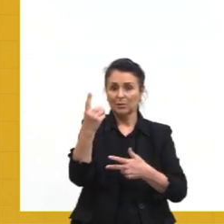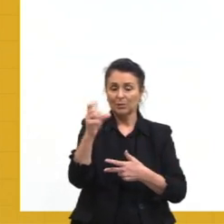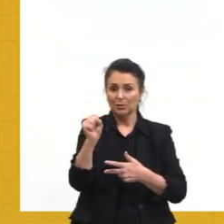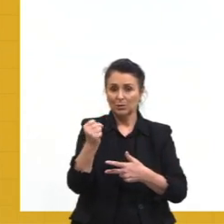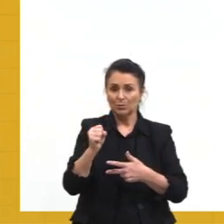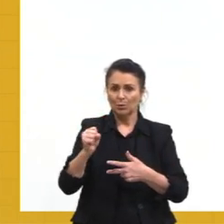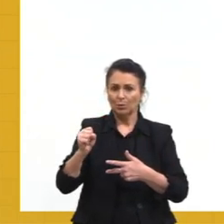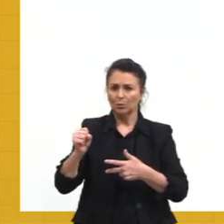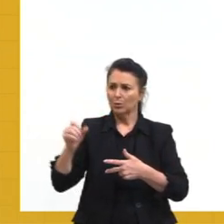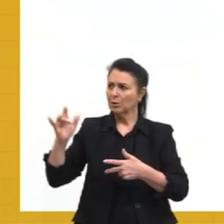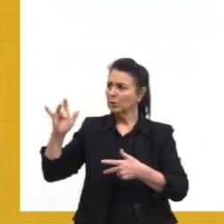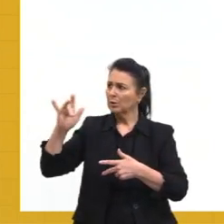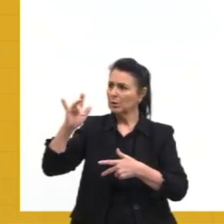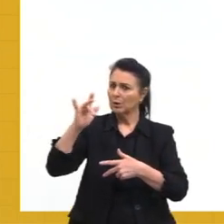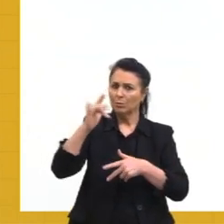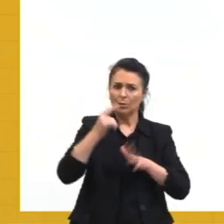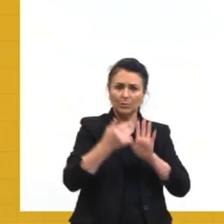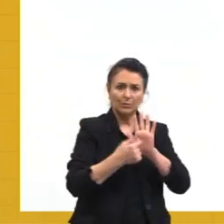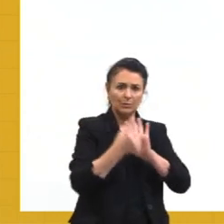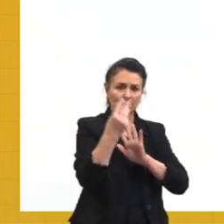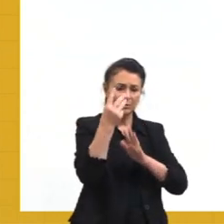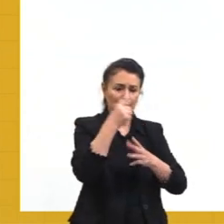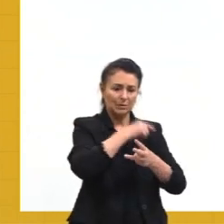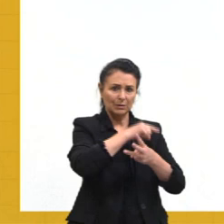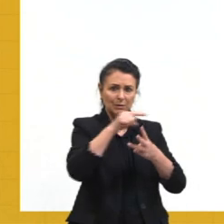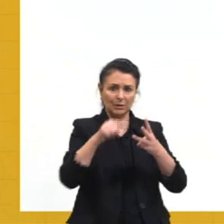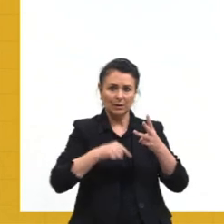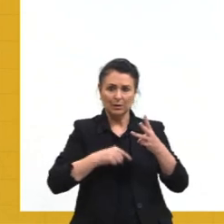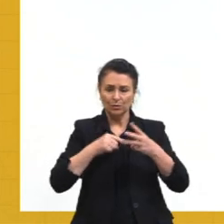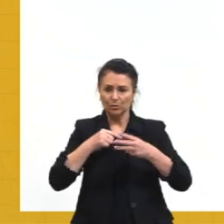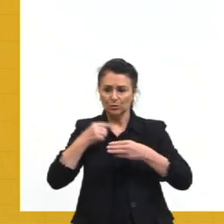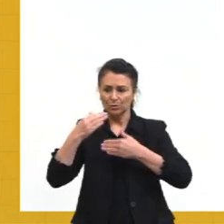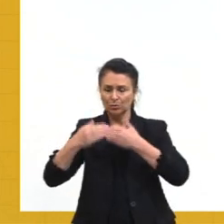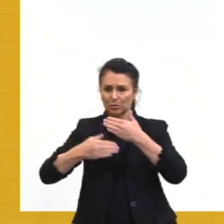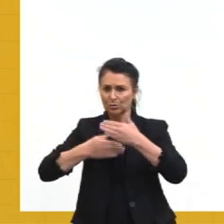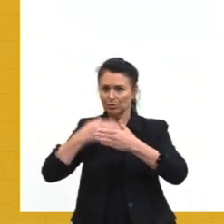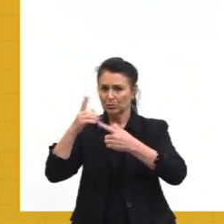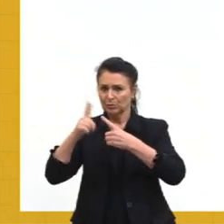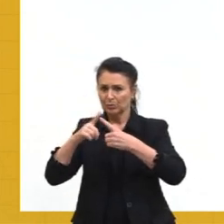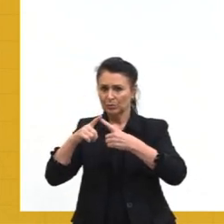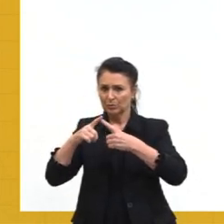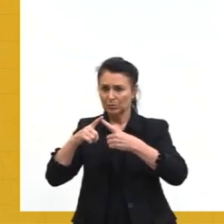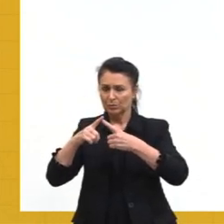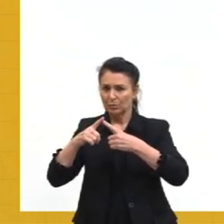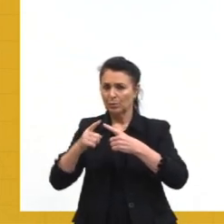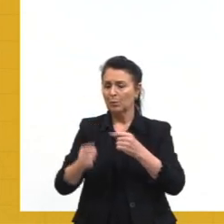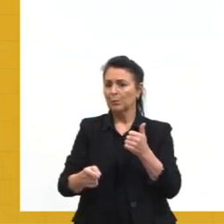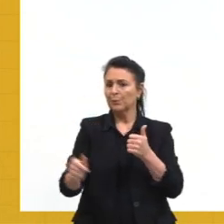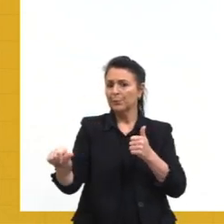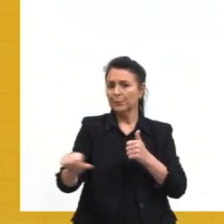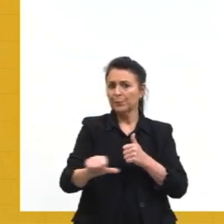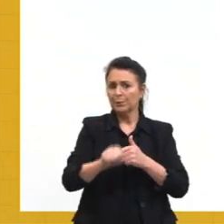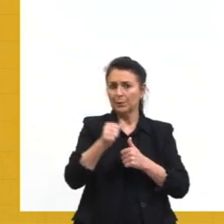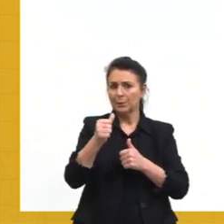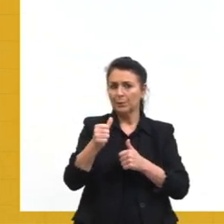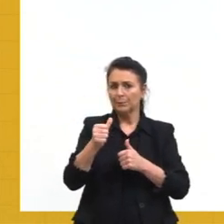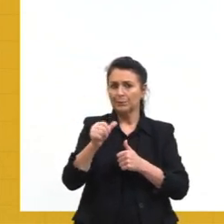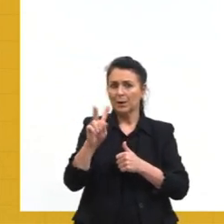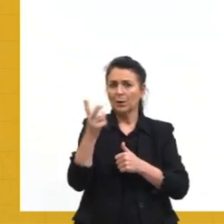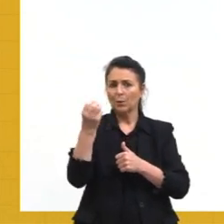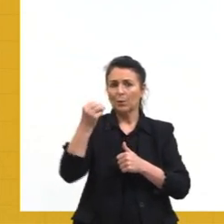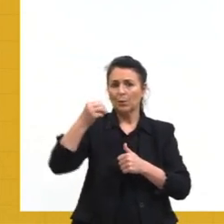Insetos podem apresentar três tipos de desenvolvimento. Um deles, a holometabolia,